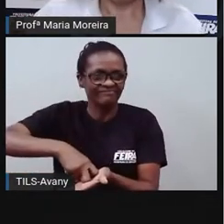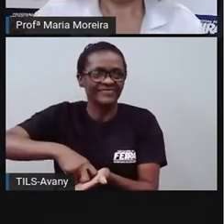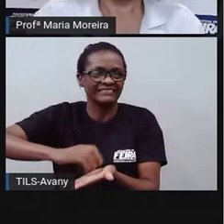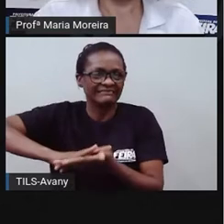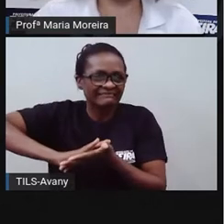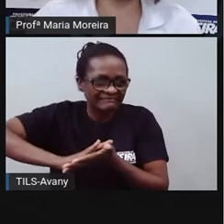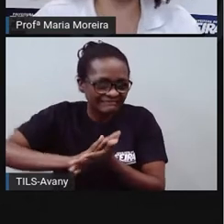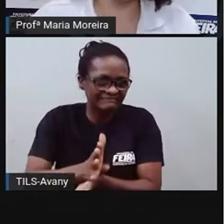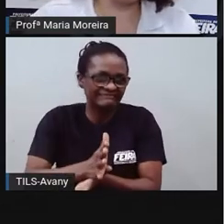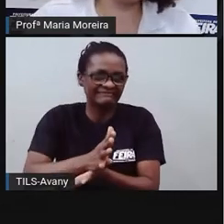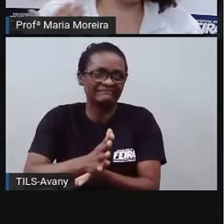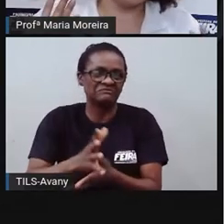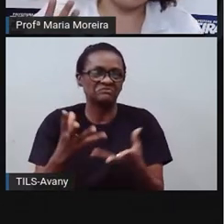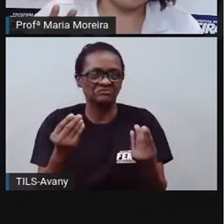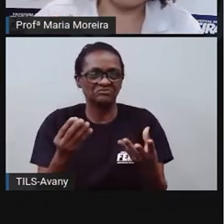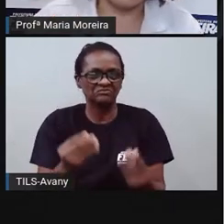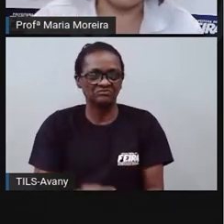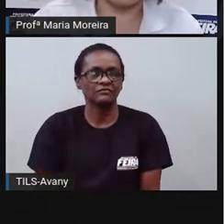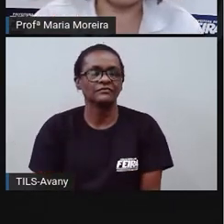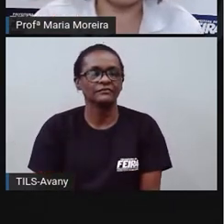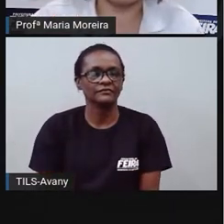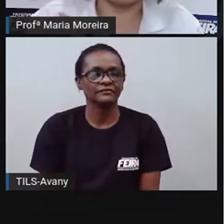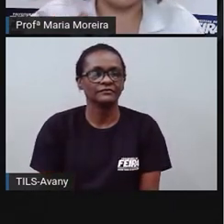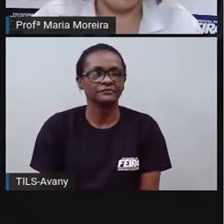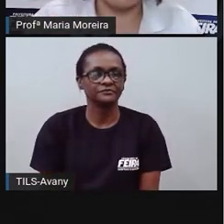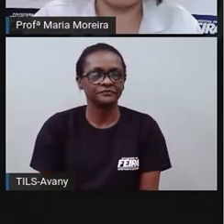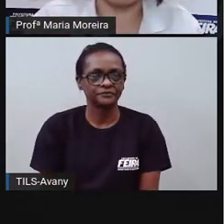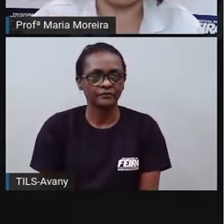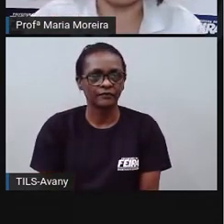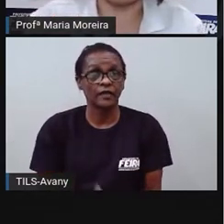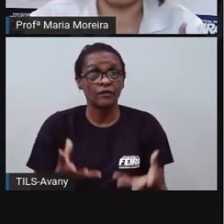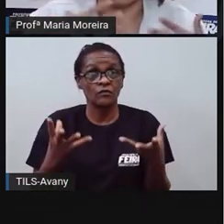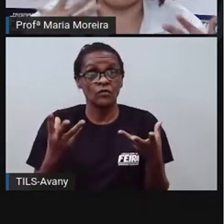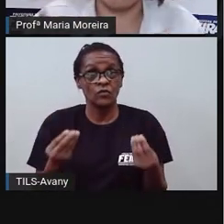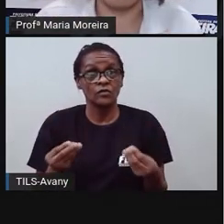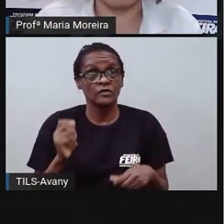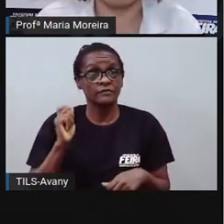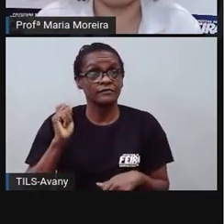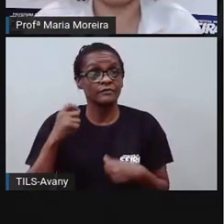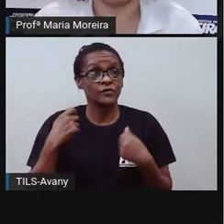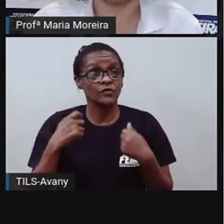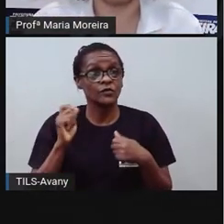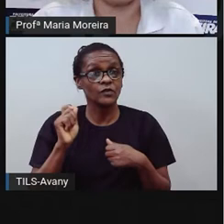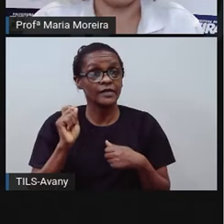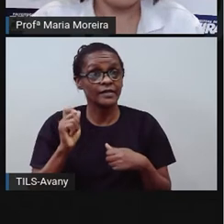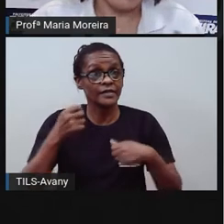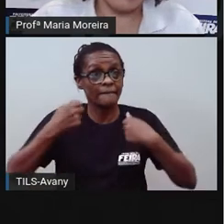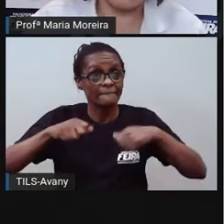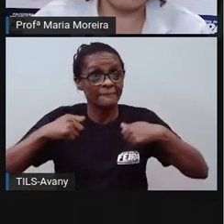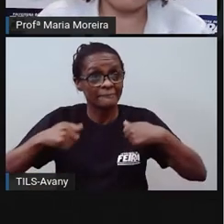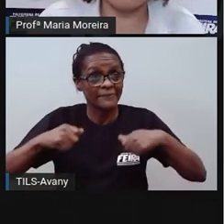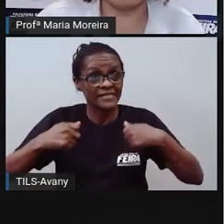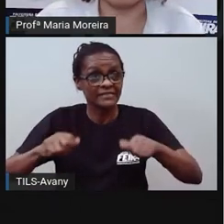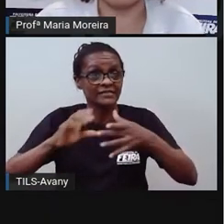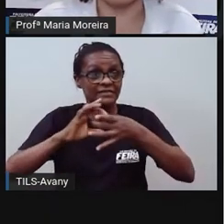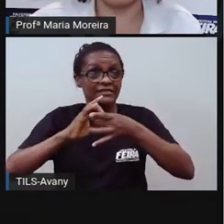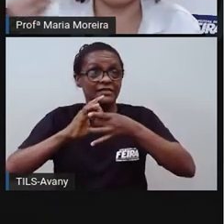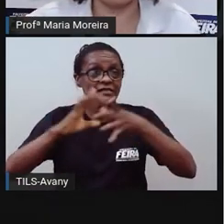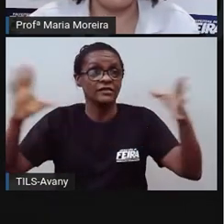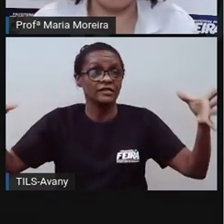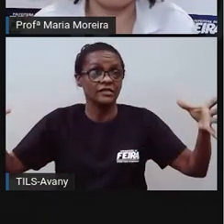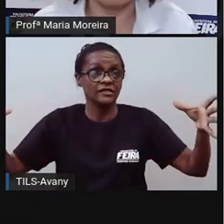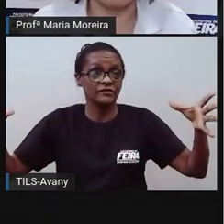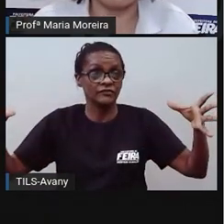né? Bom, e isso aí, nessa necessidade para se manter vivo e não serem agredidos, de